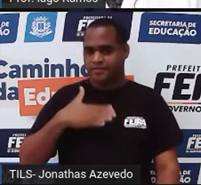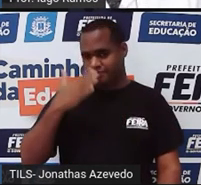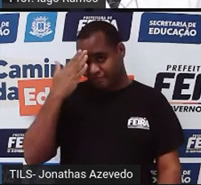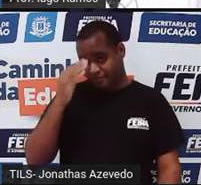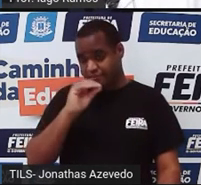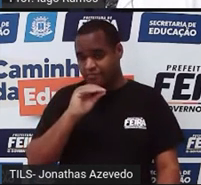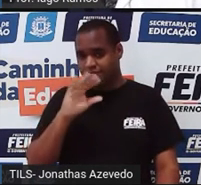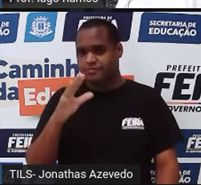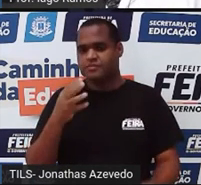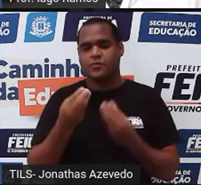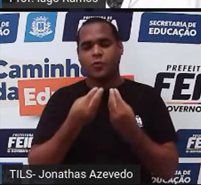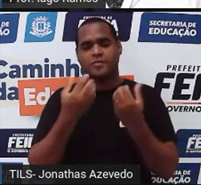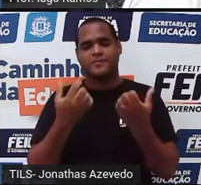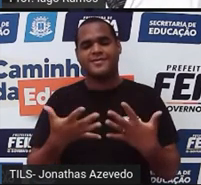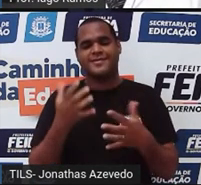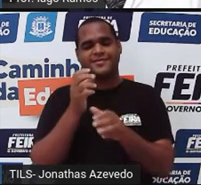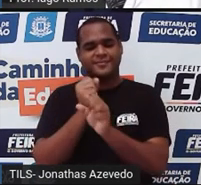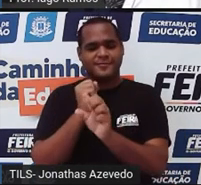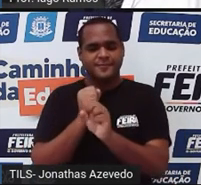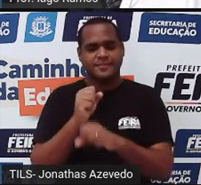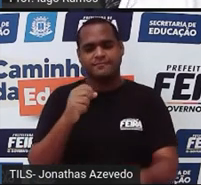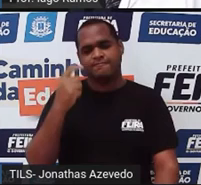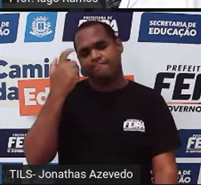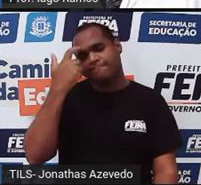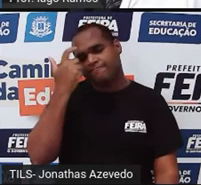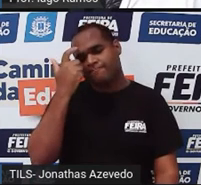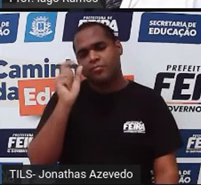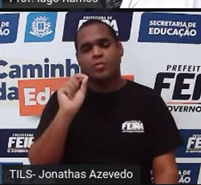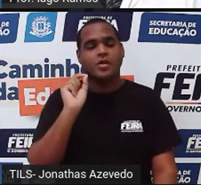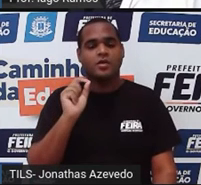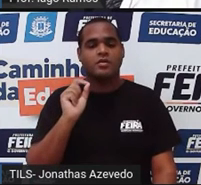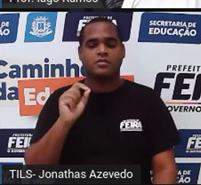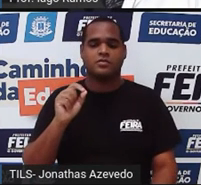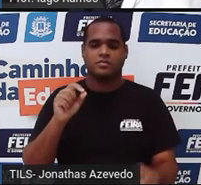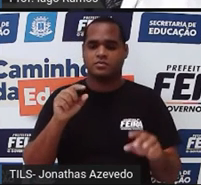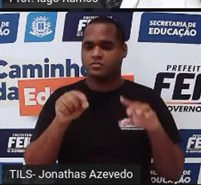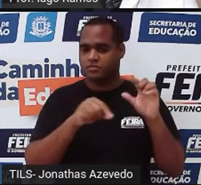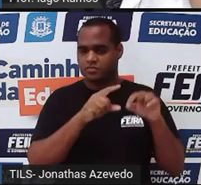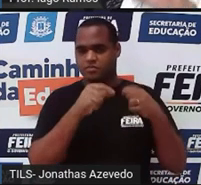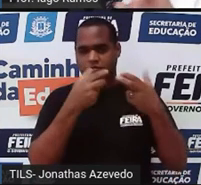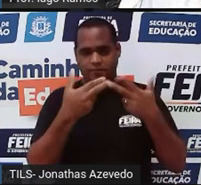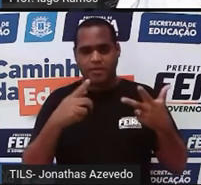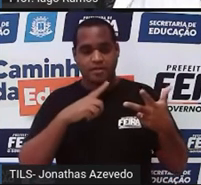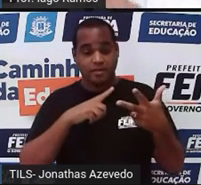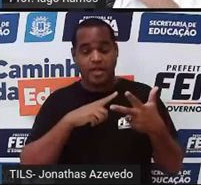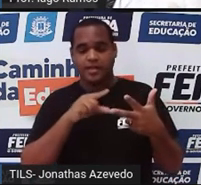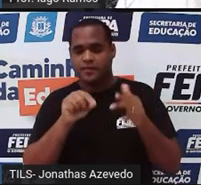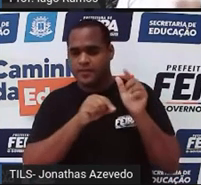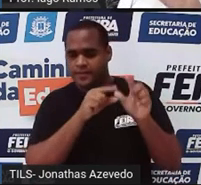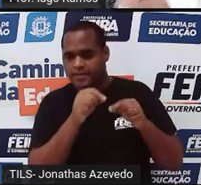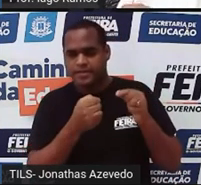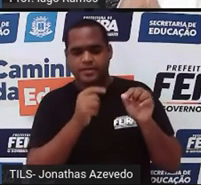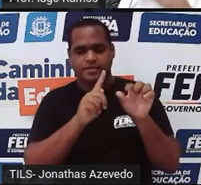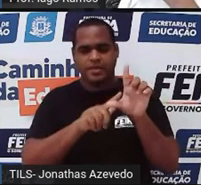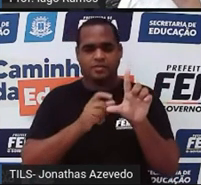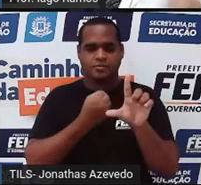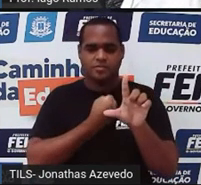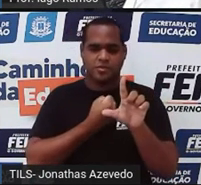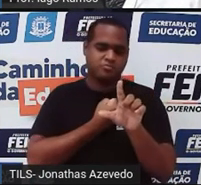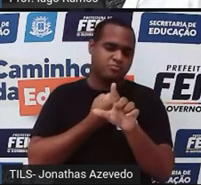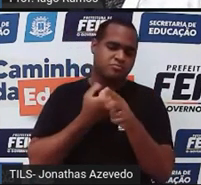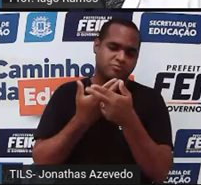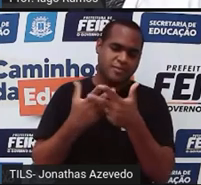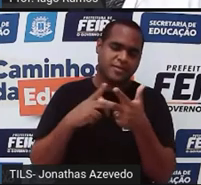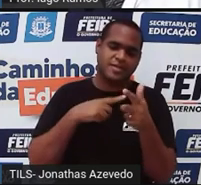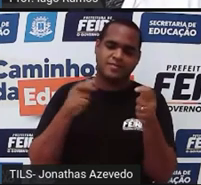Para a gente fazer essa contagem, a gente vai pensar nas opções que a gente tem para escolher cada letra e cada número que